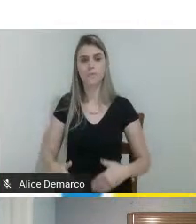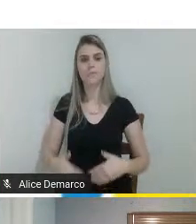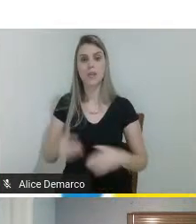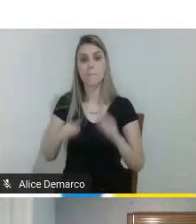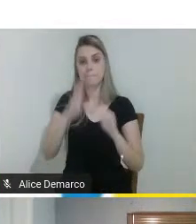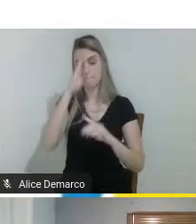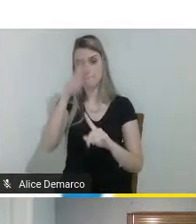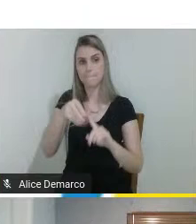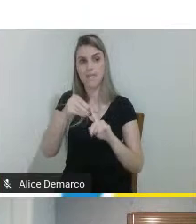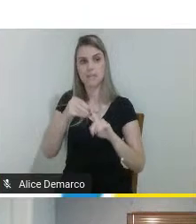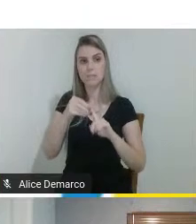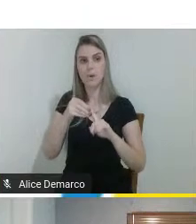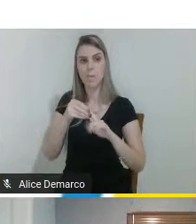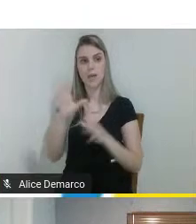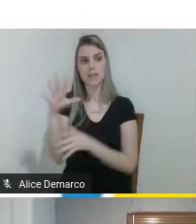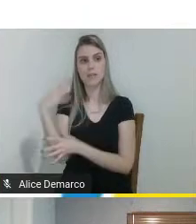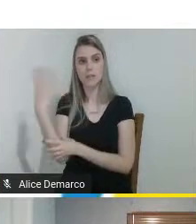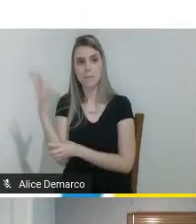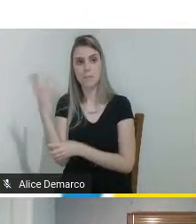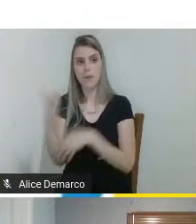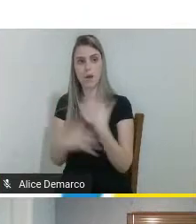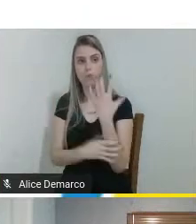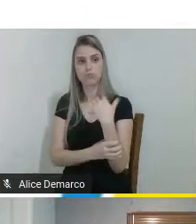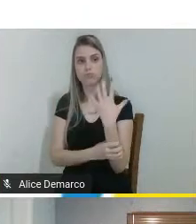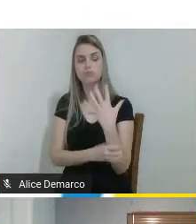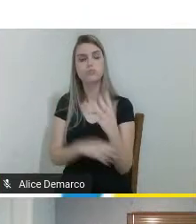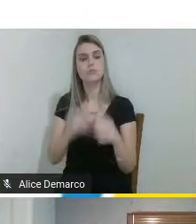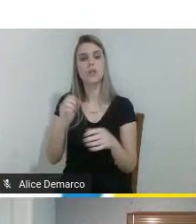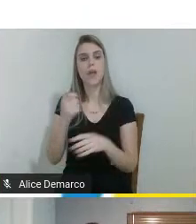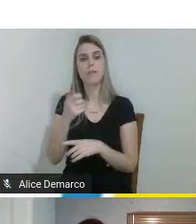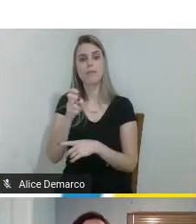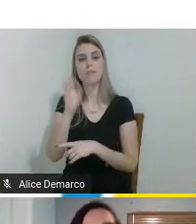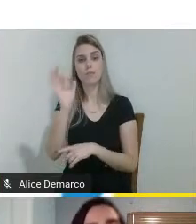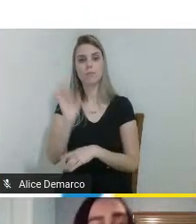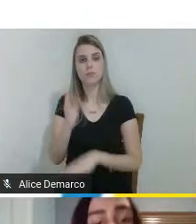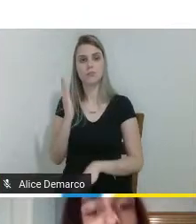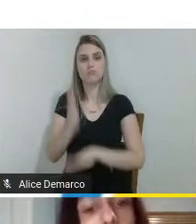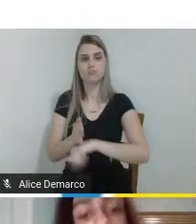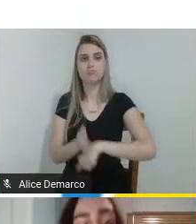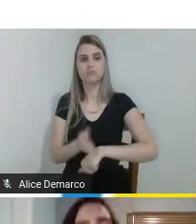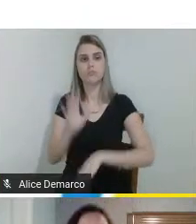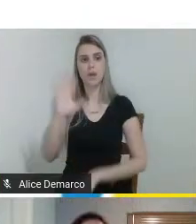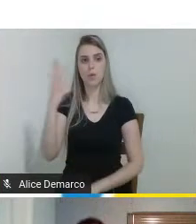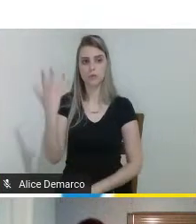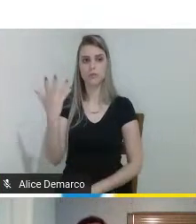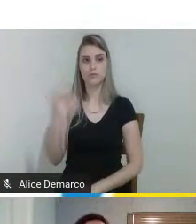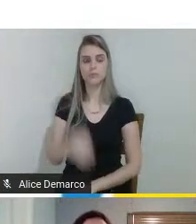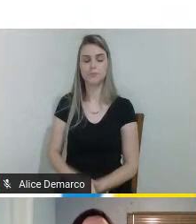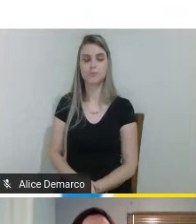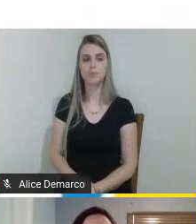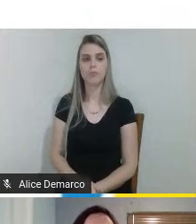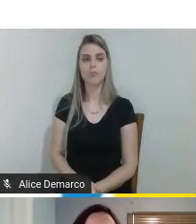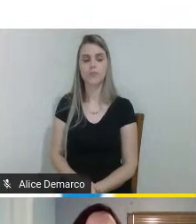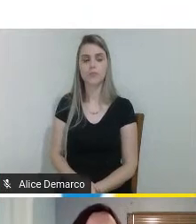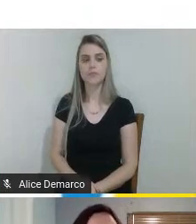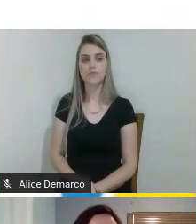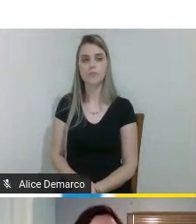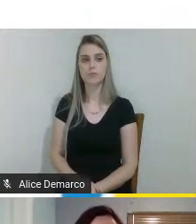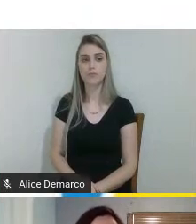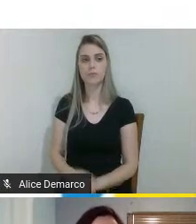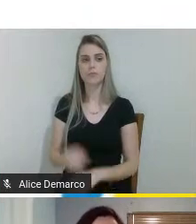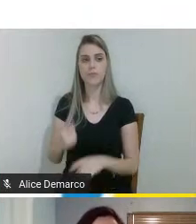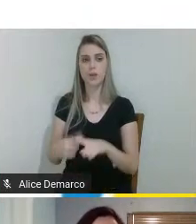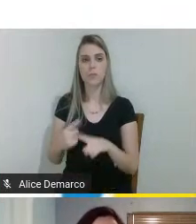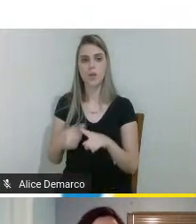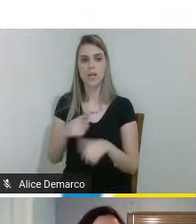representem 15% de todas essas amputações. Além disso, por ter pouca mão de